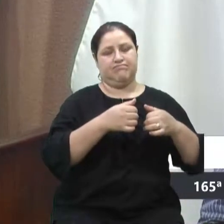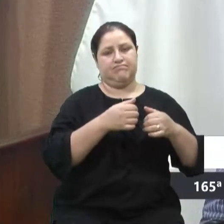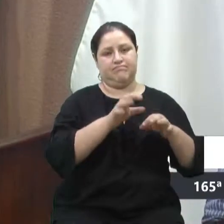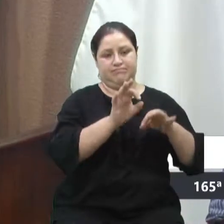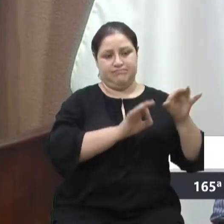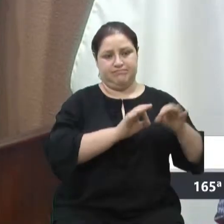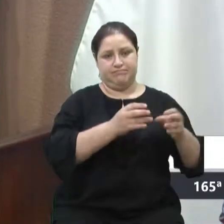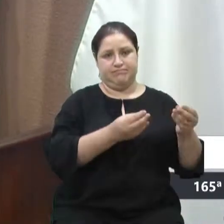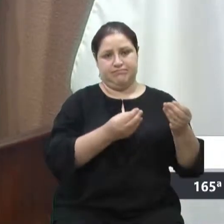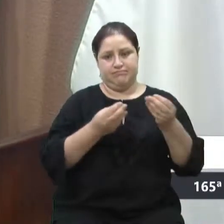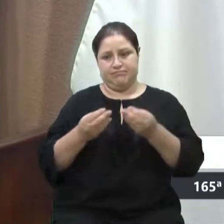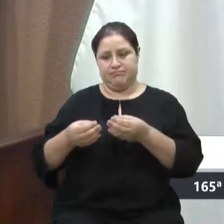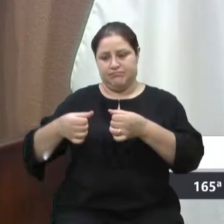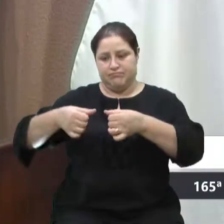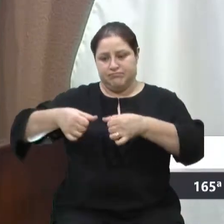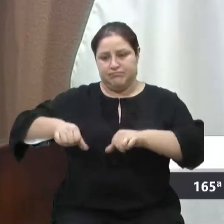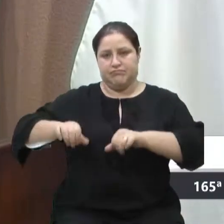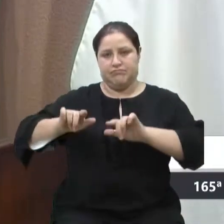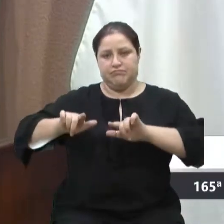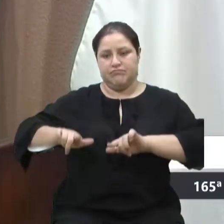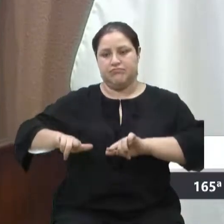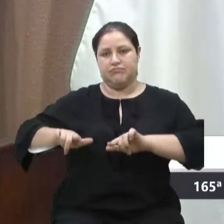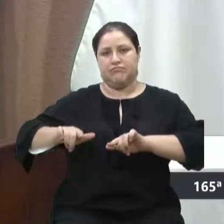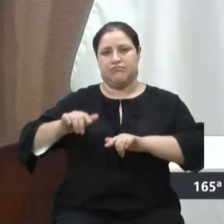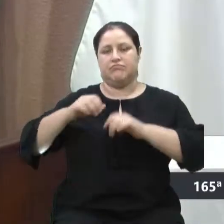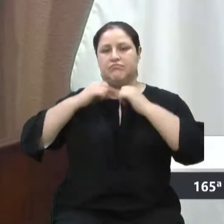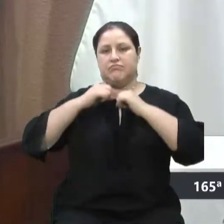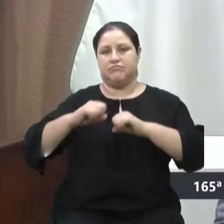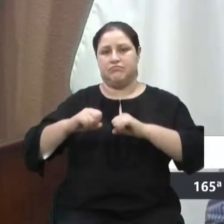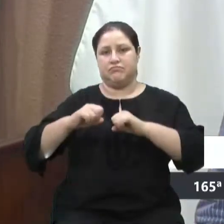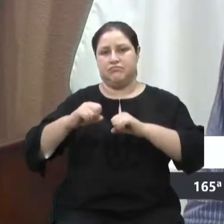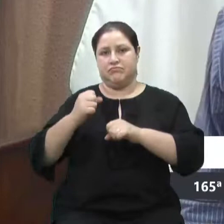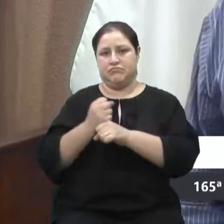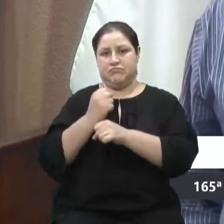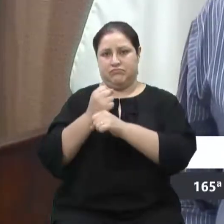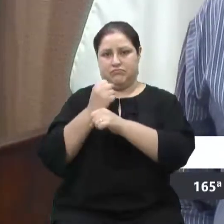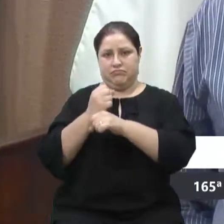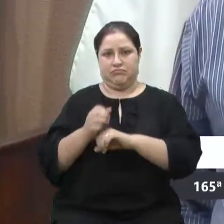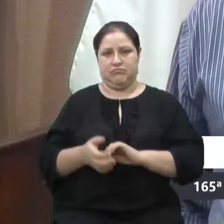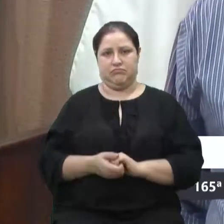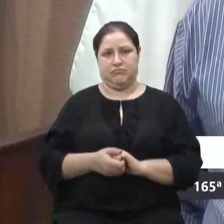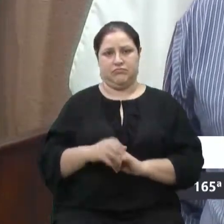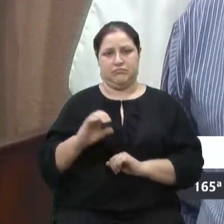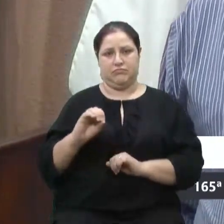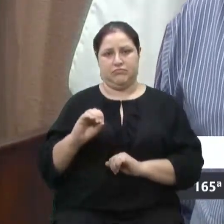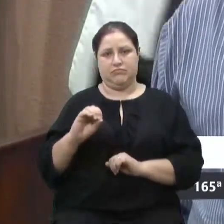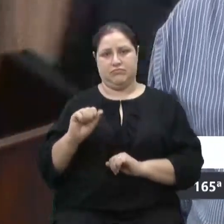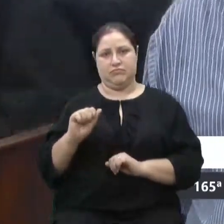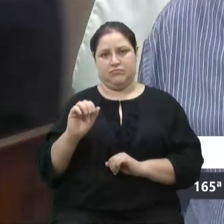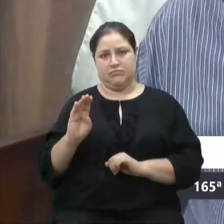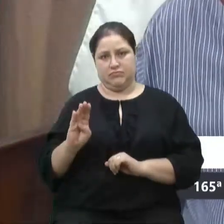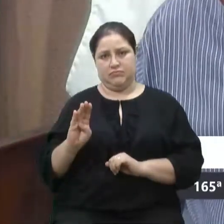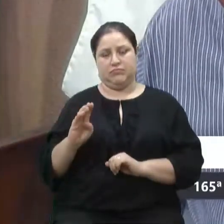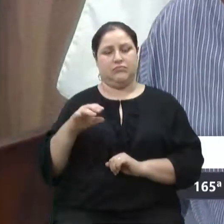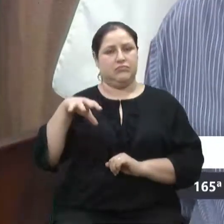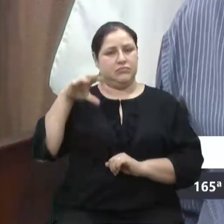Eu quando vi na UAB o secretário Alfonso falando que o transporte coletivo